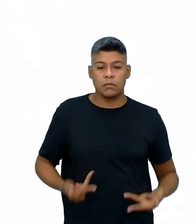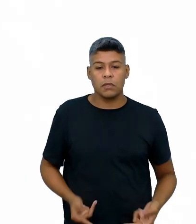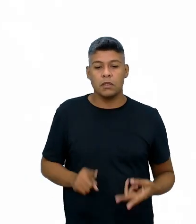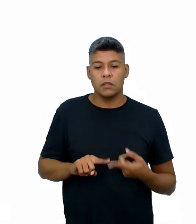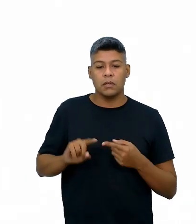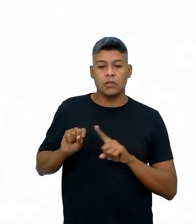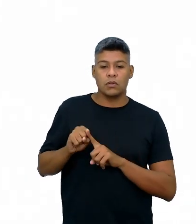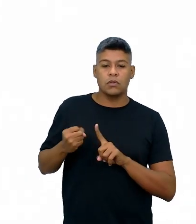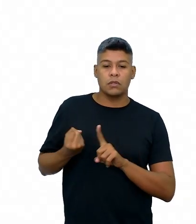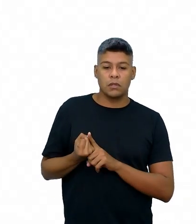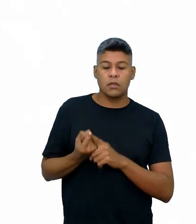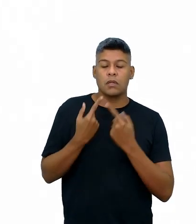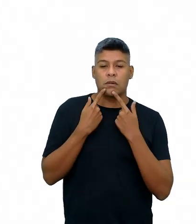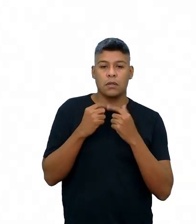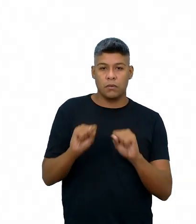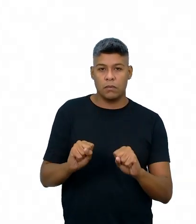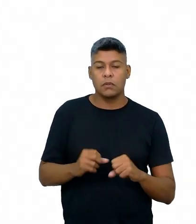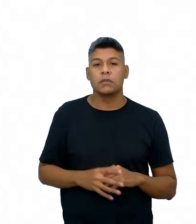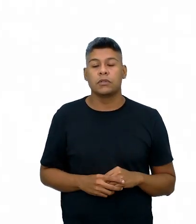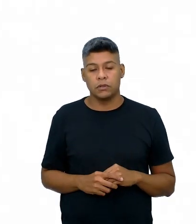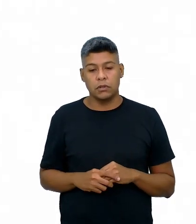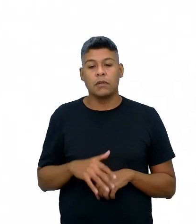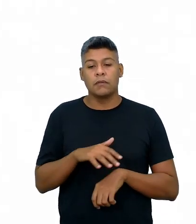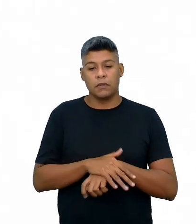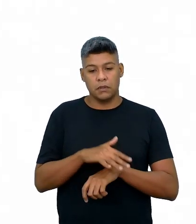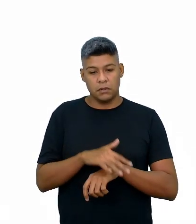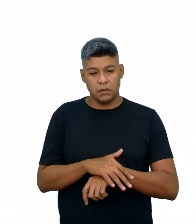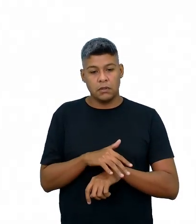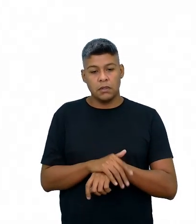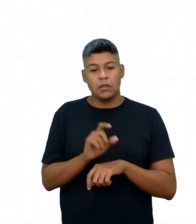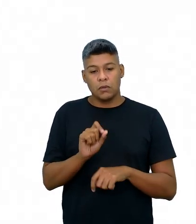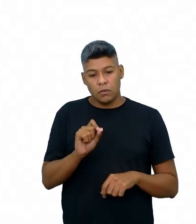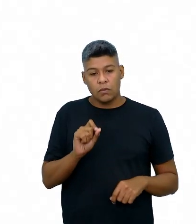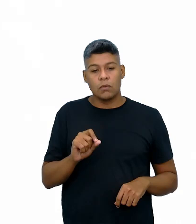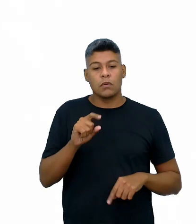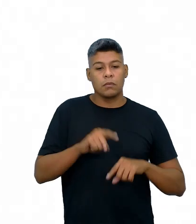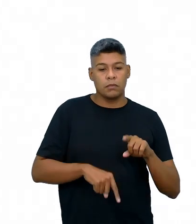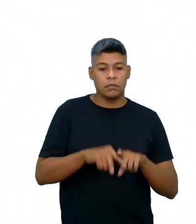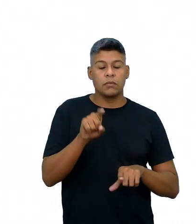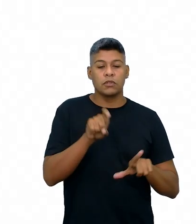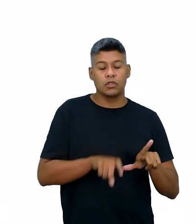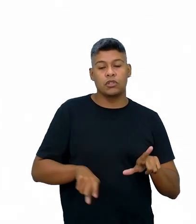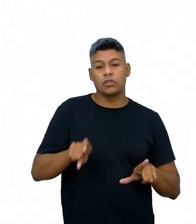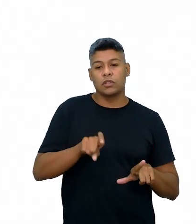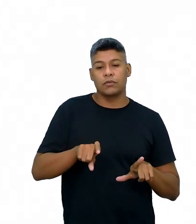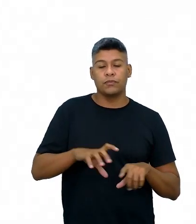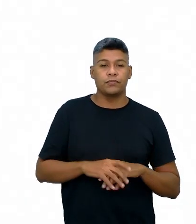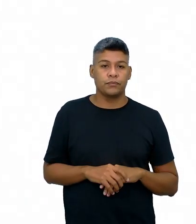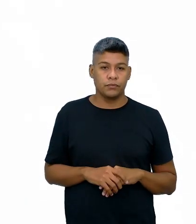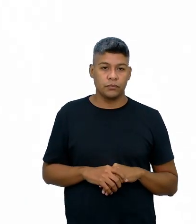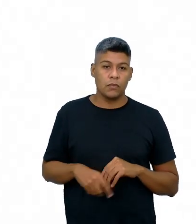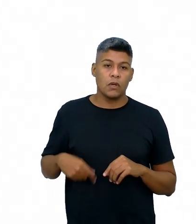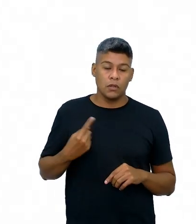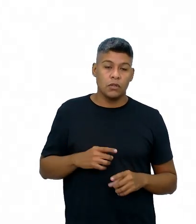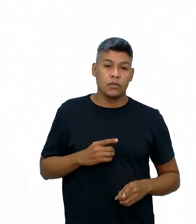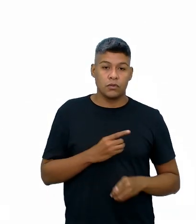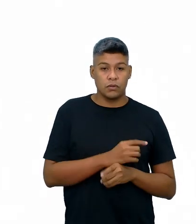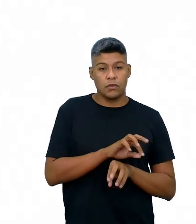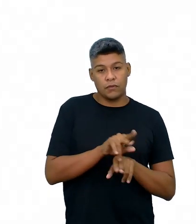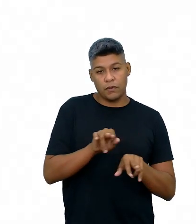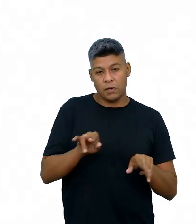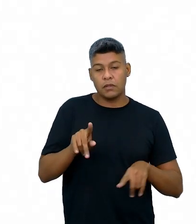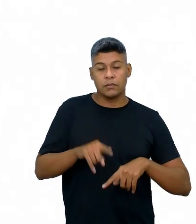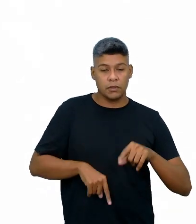humanas, sociedade e linguagens. Para fazê-la, usamos uma ferramenta digital. Nós encontramos várias